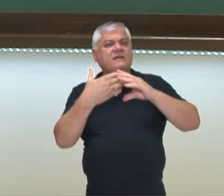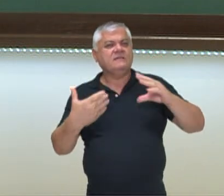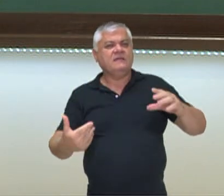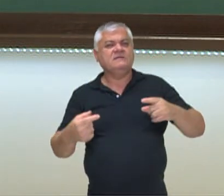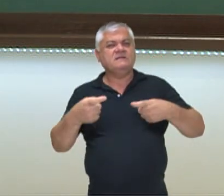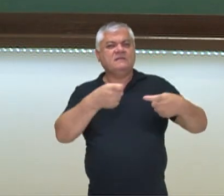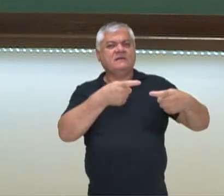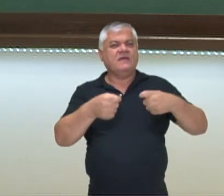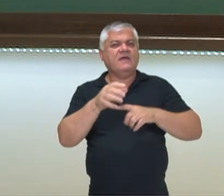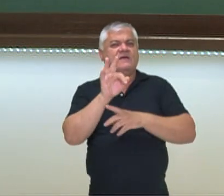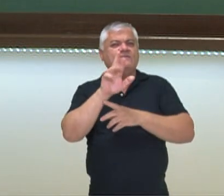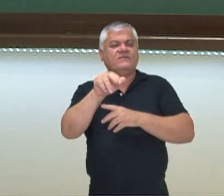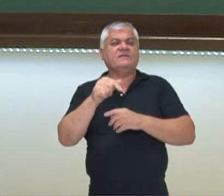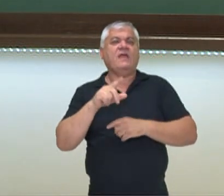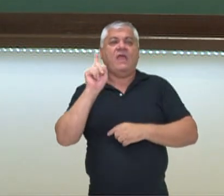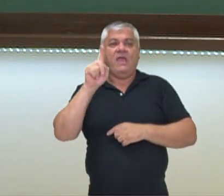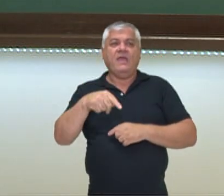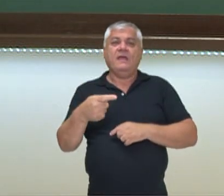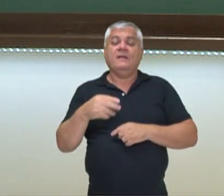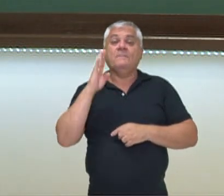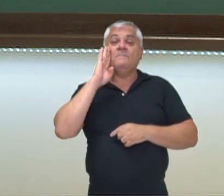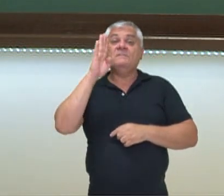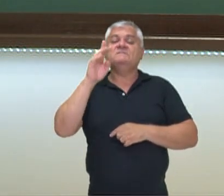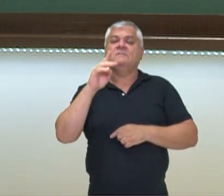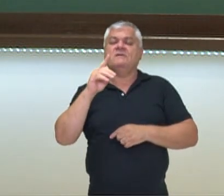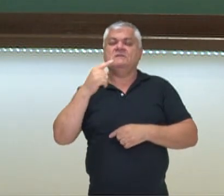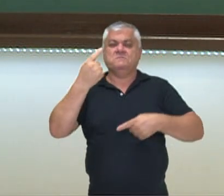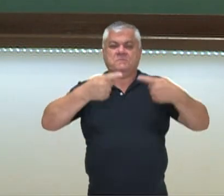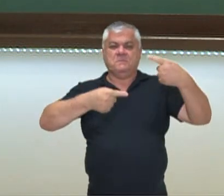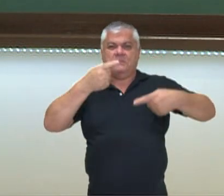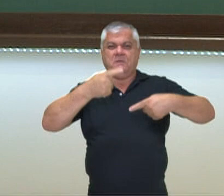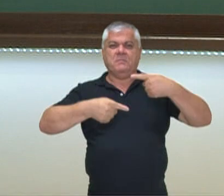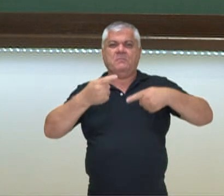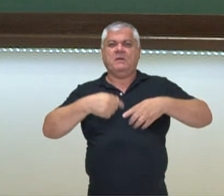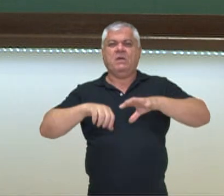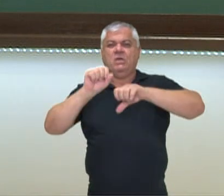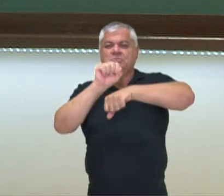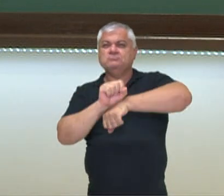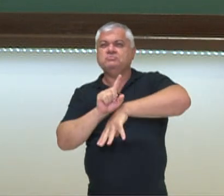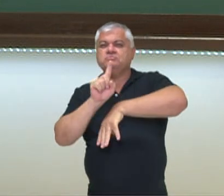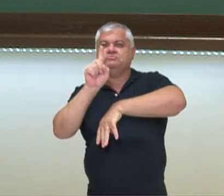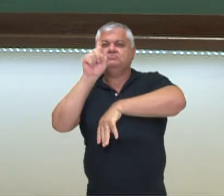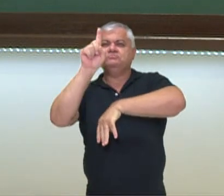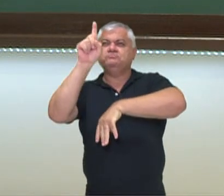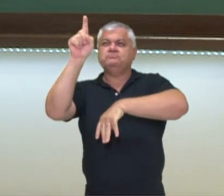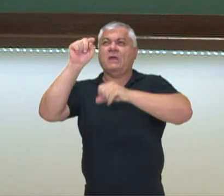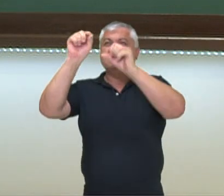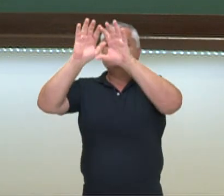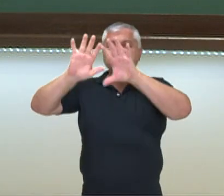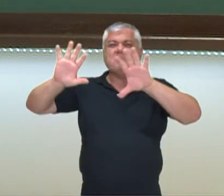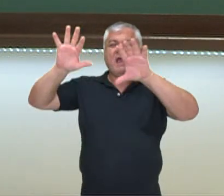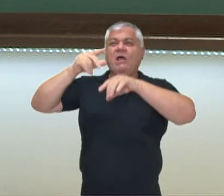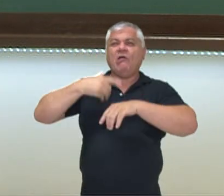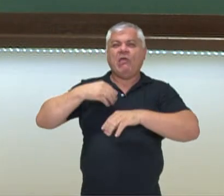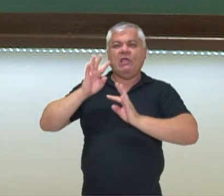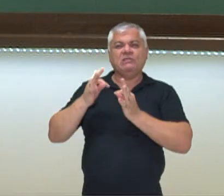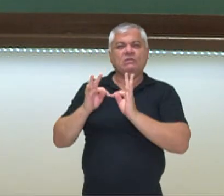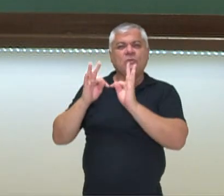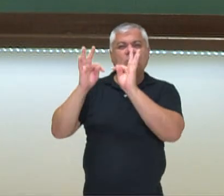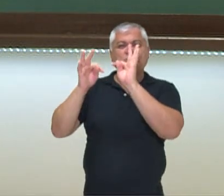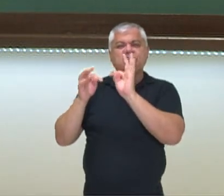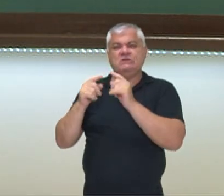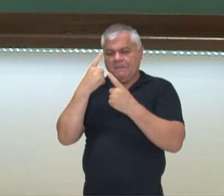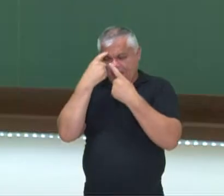Fria. As características embasadas principalmente na disputa pela corrida espacial, onde muita tecnologia foi inventada e